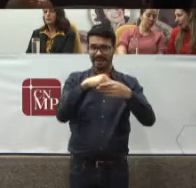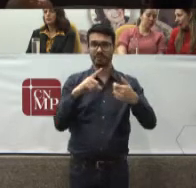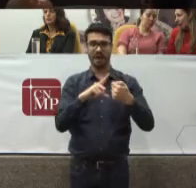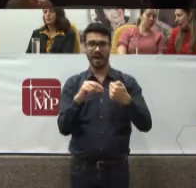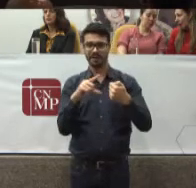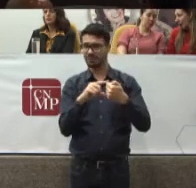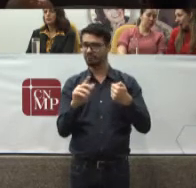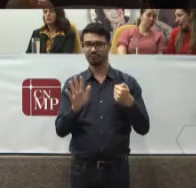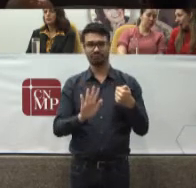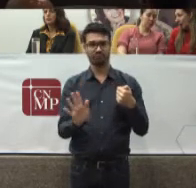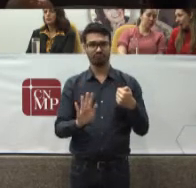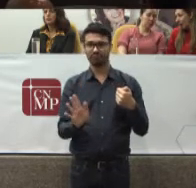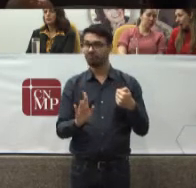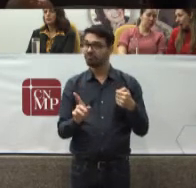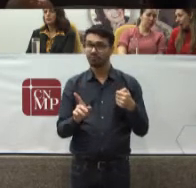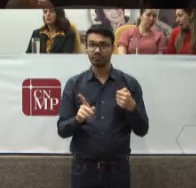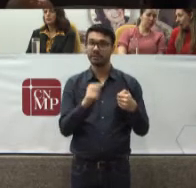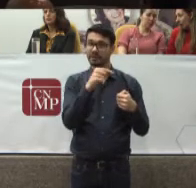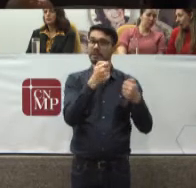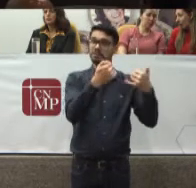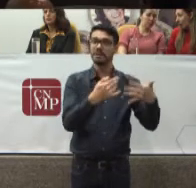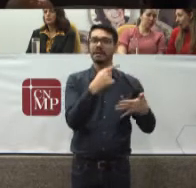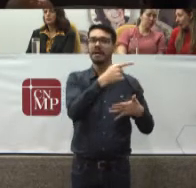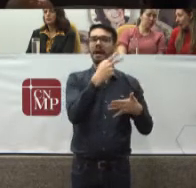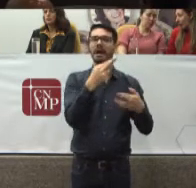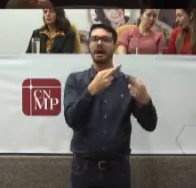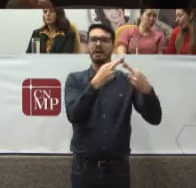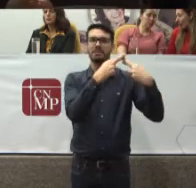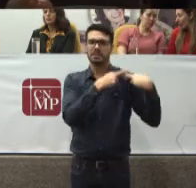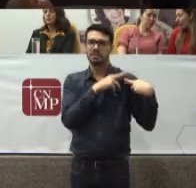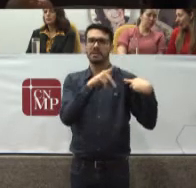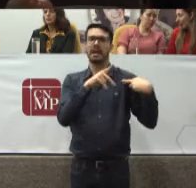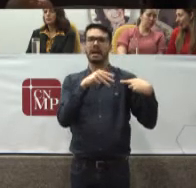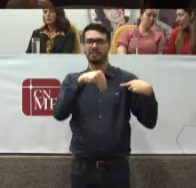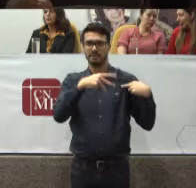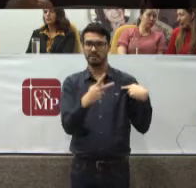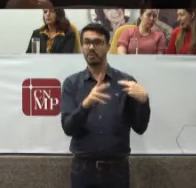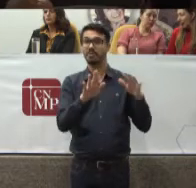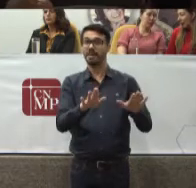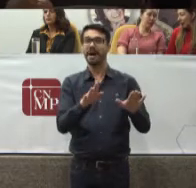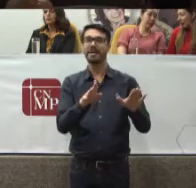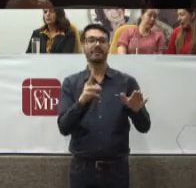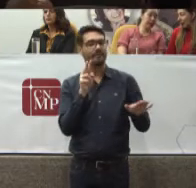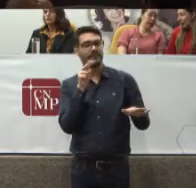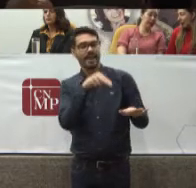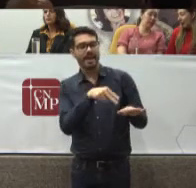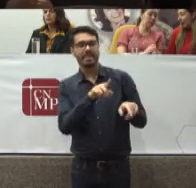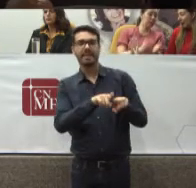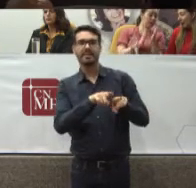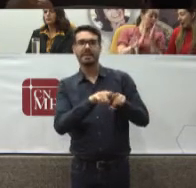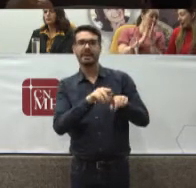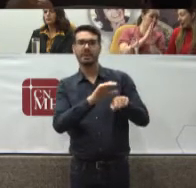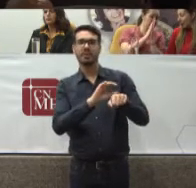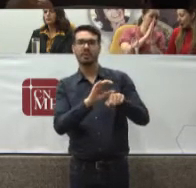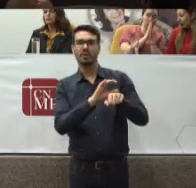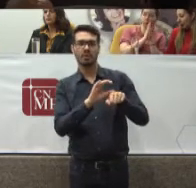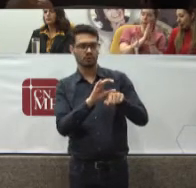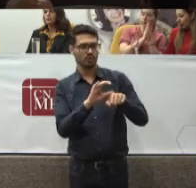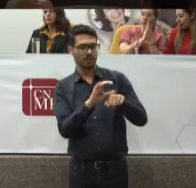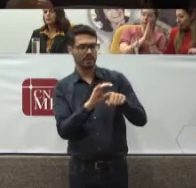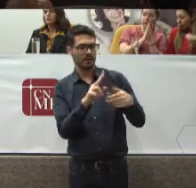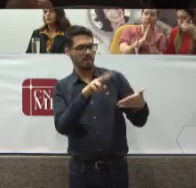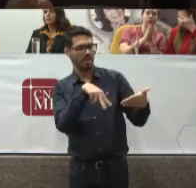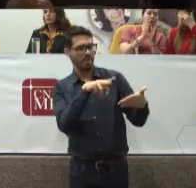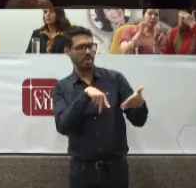Respeito A organização Do Ministério Público Mas também Revisitar A Constituição Logo De seu Início